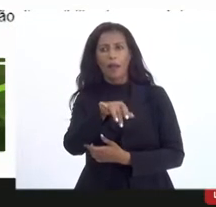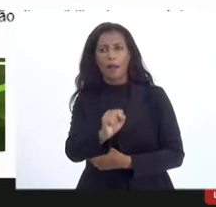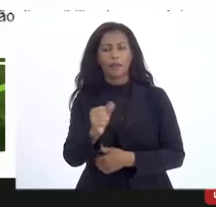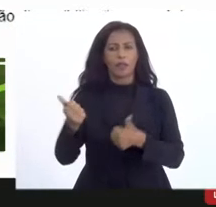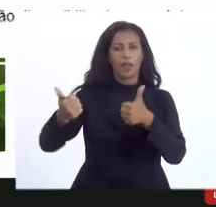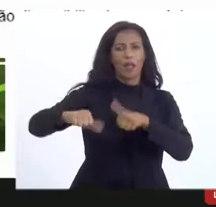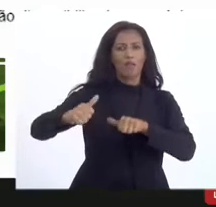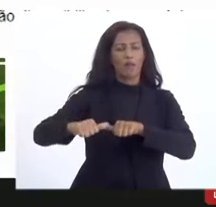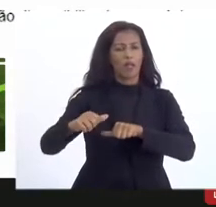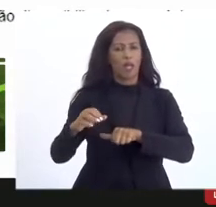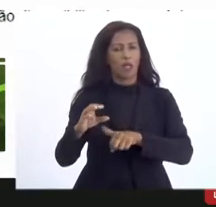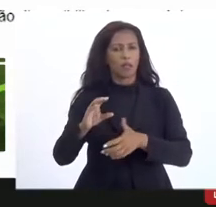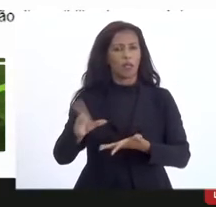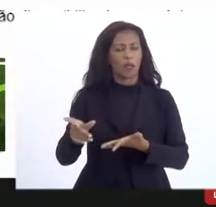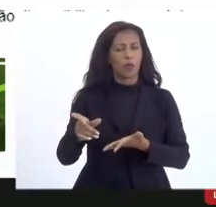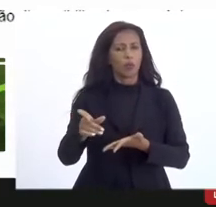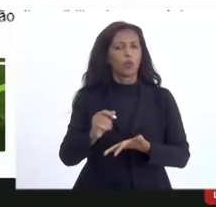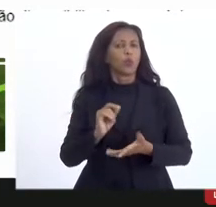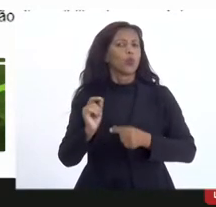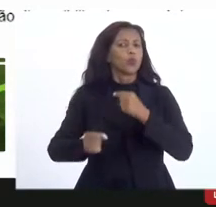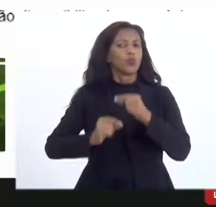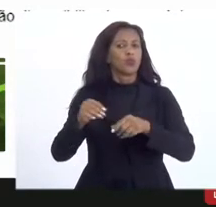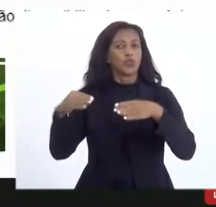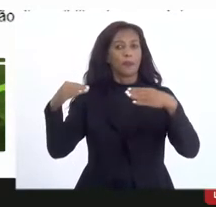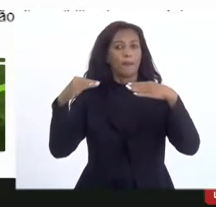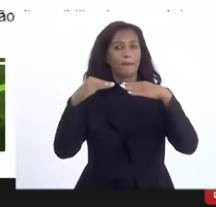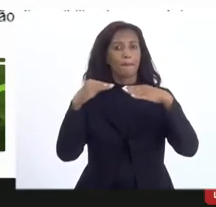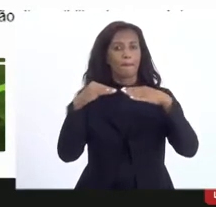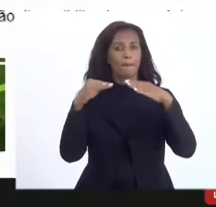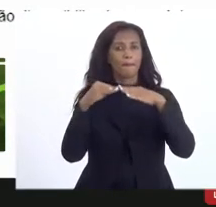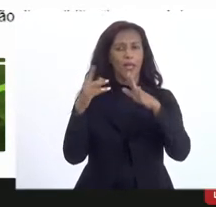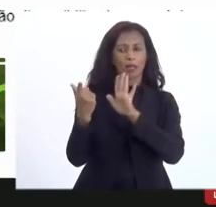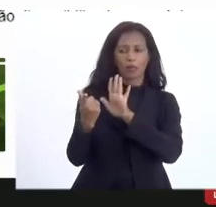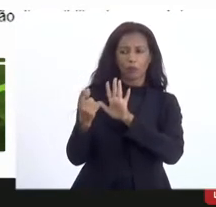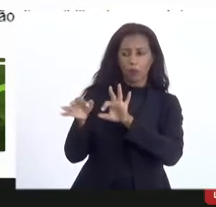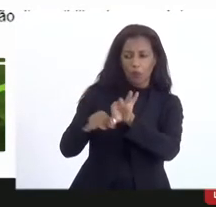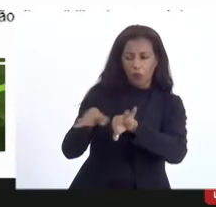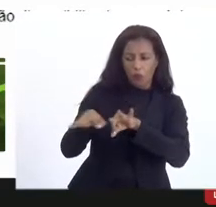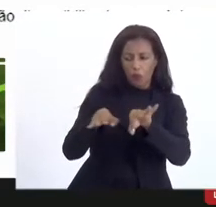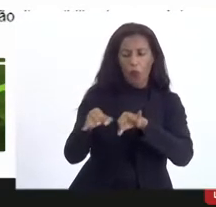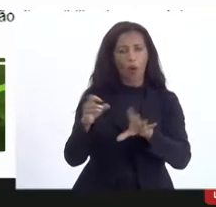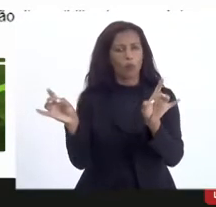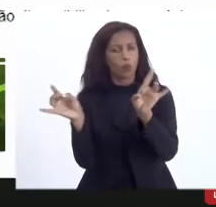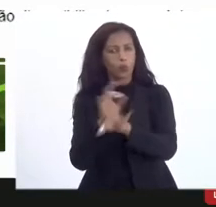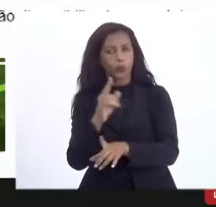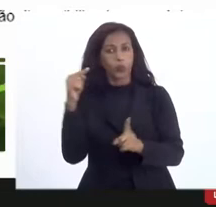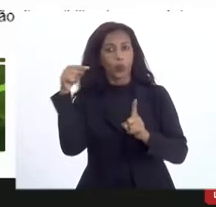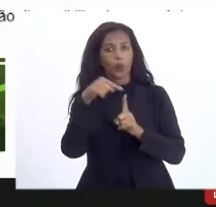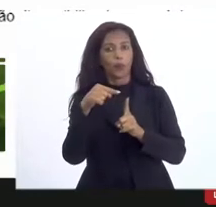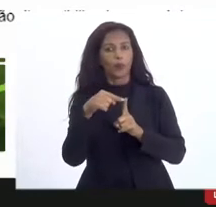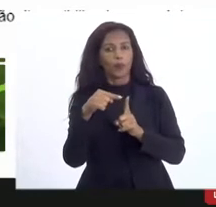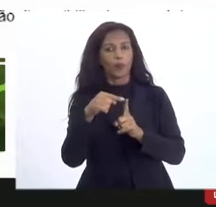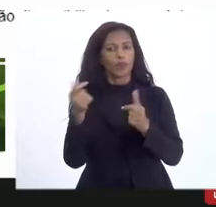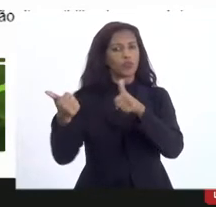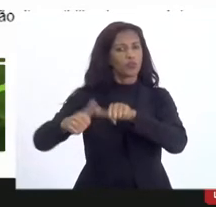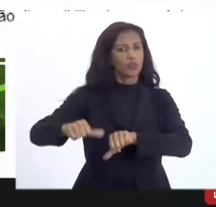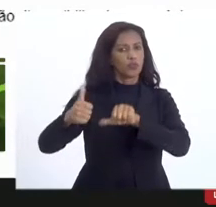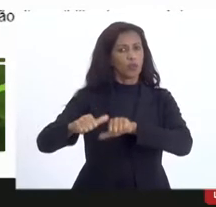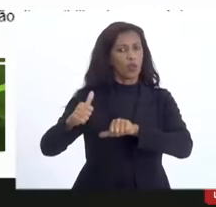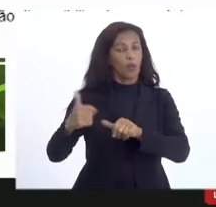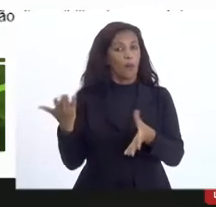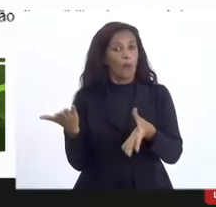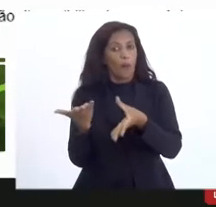avaliar a concepção de metas por meio de critérios de definição de cumprimento de objeto e de avaliação